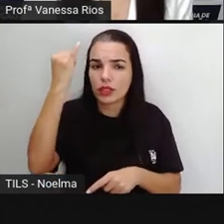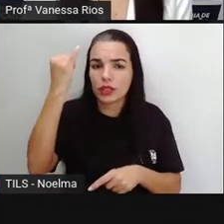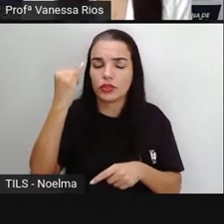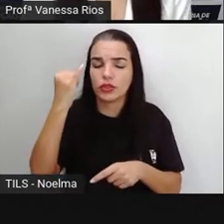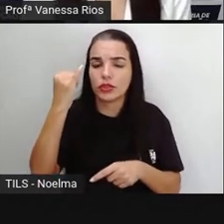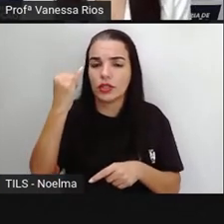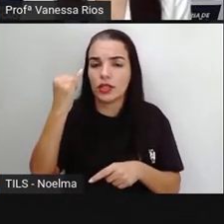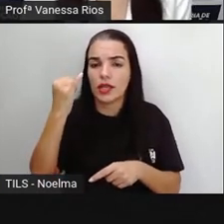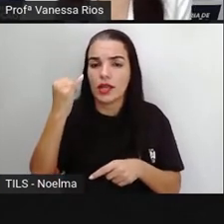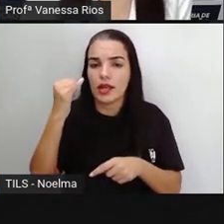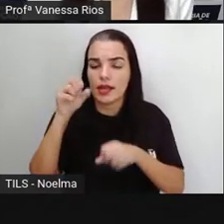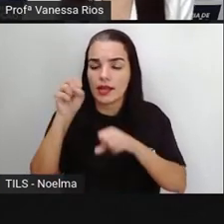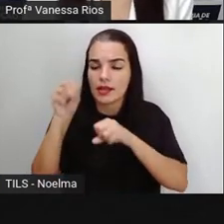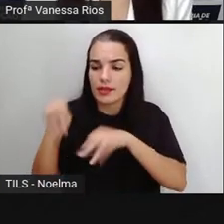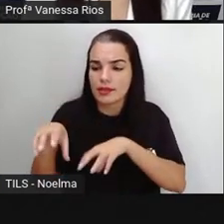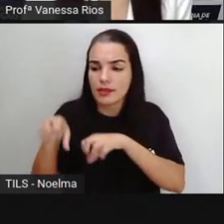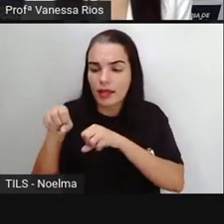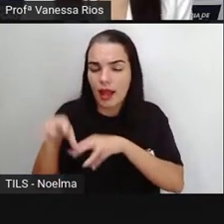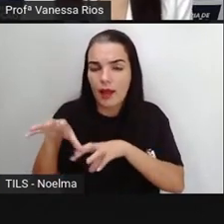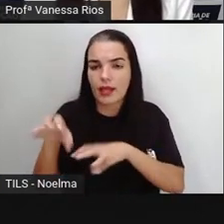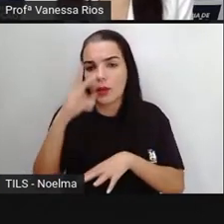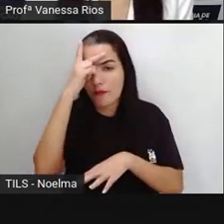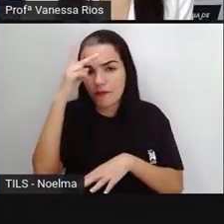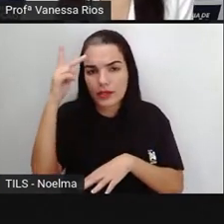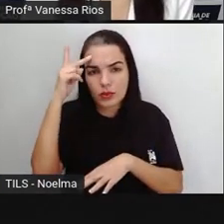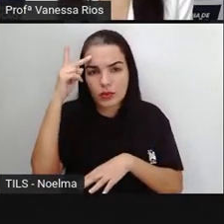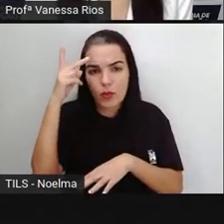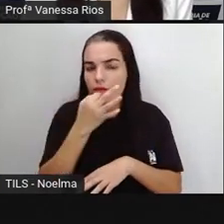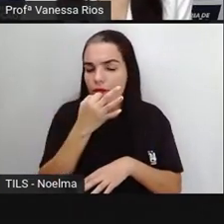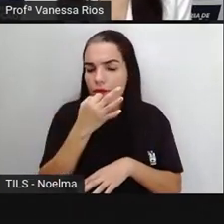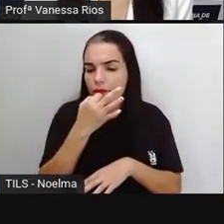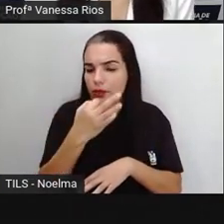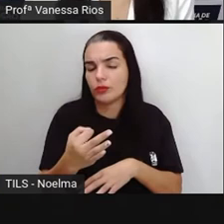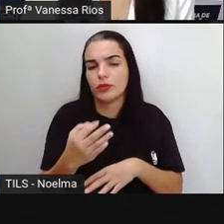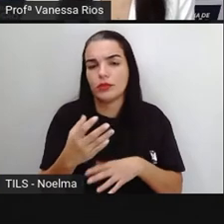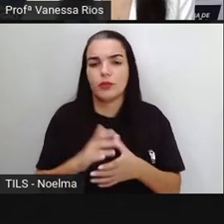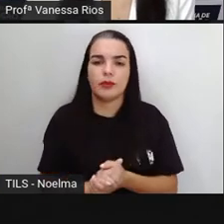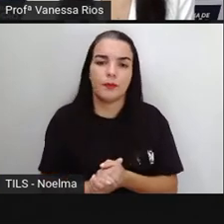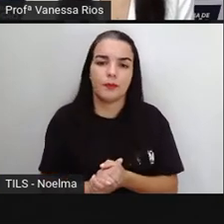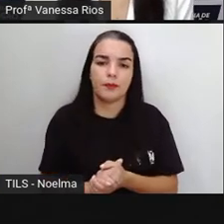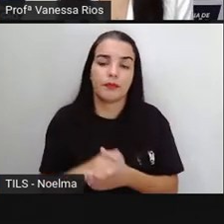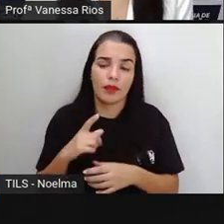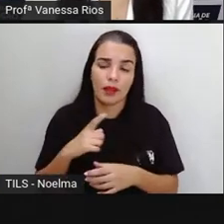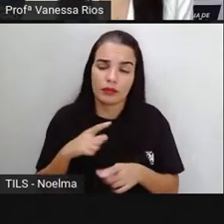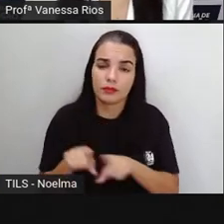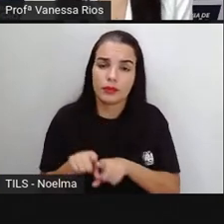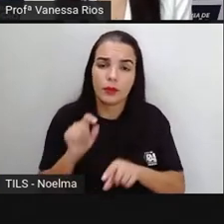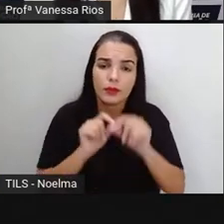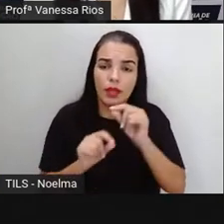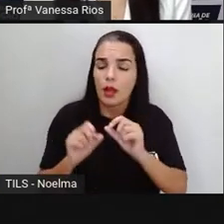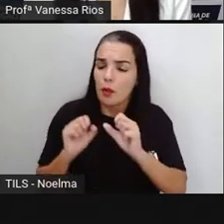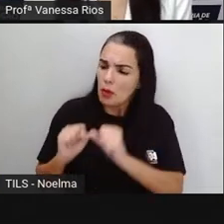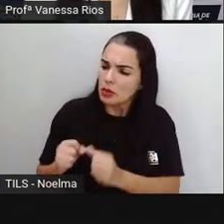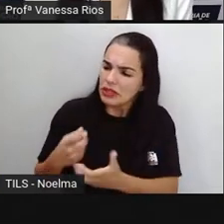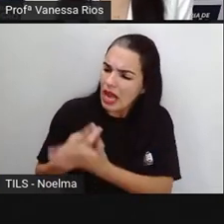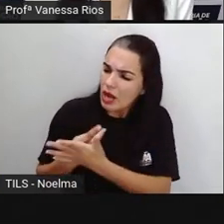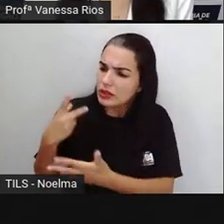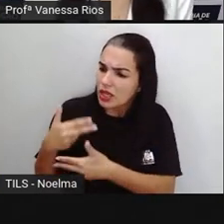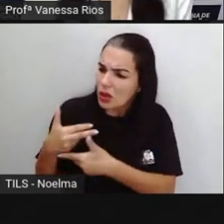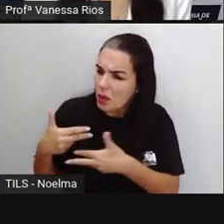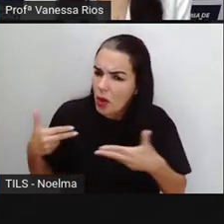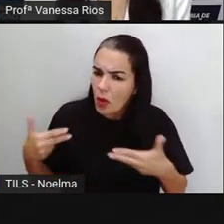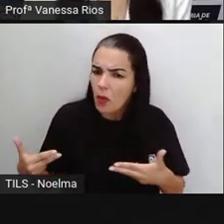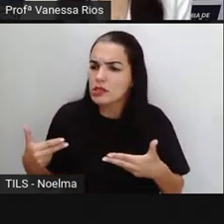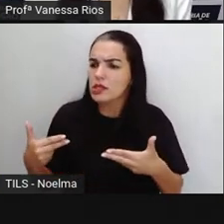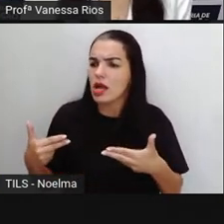trazer as informações, de trazer ali o relato, né? Trazer o relato de ações ou de situações que